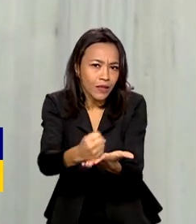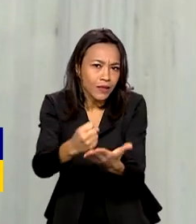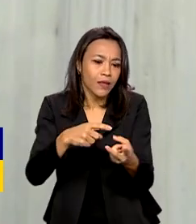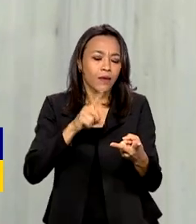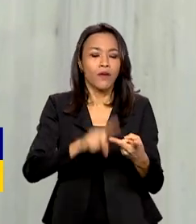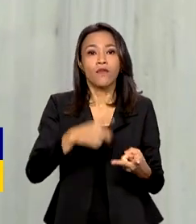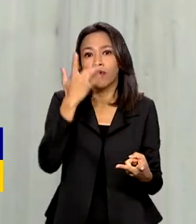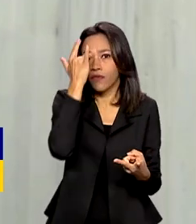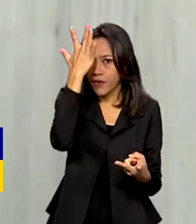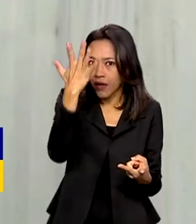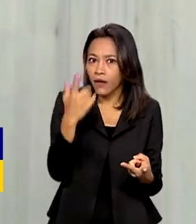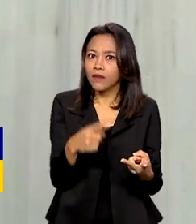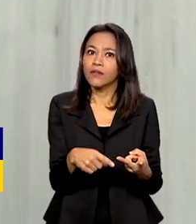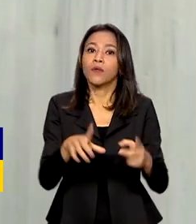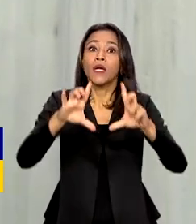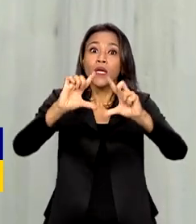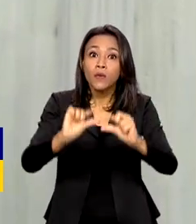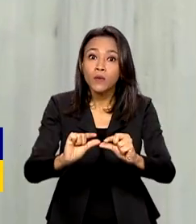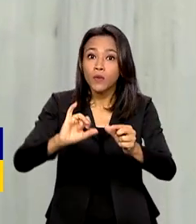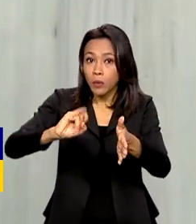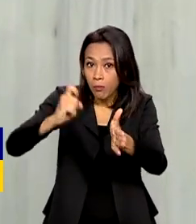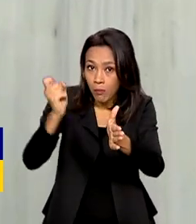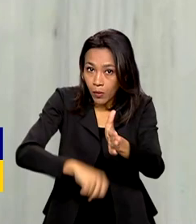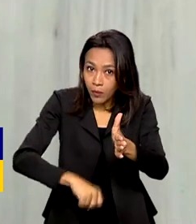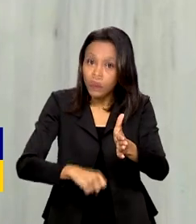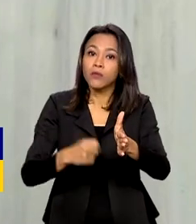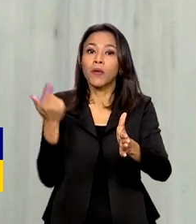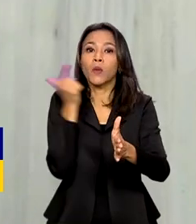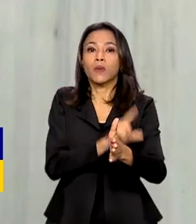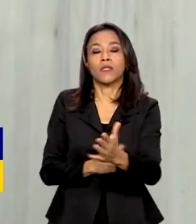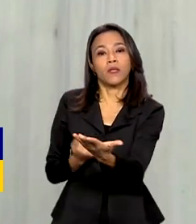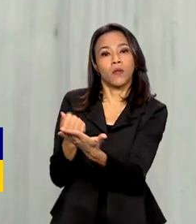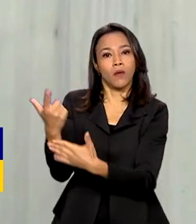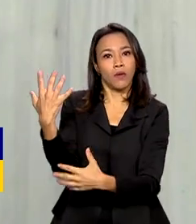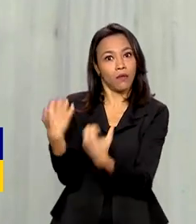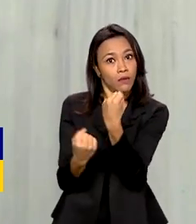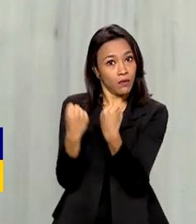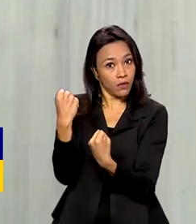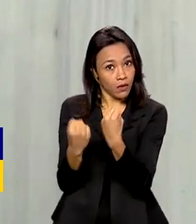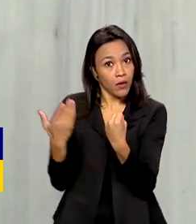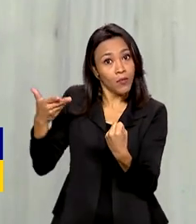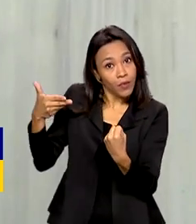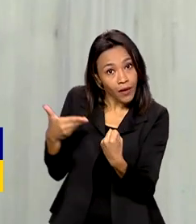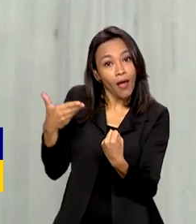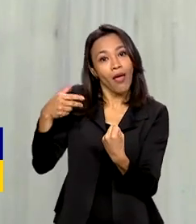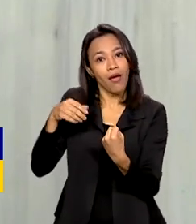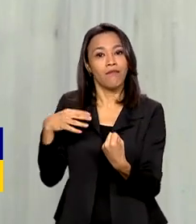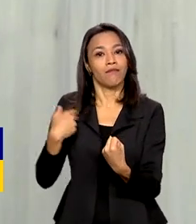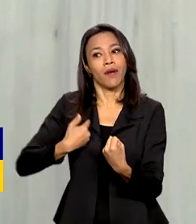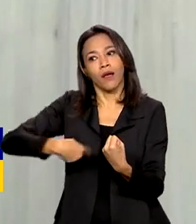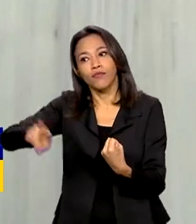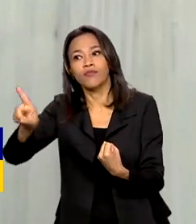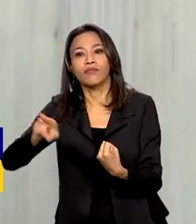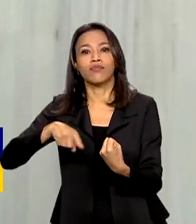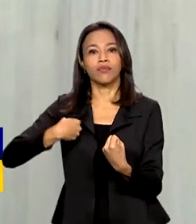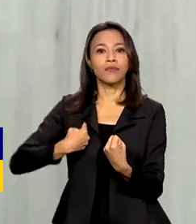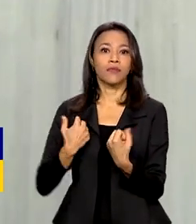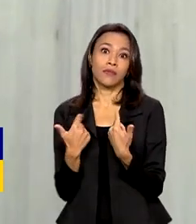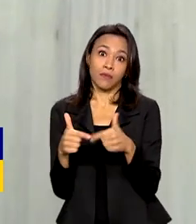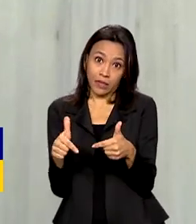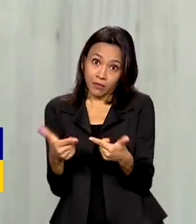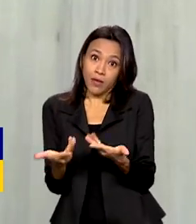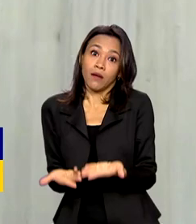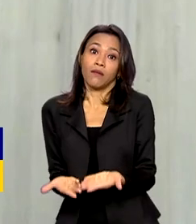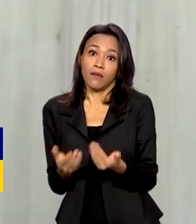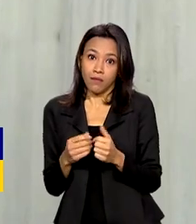população com imposto menor a poder adquirir. O carro é um instrumento de trabalho também para muita gente